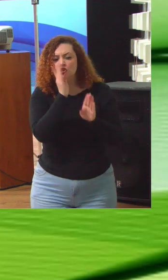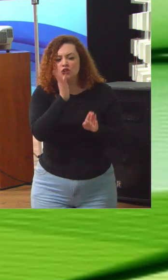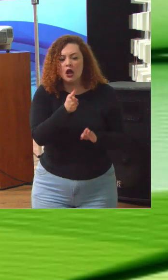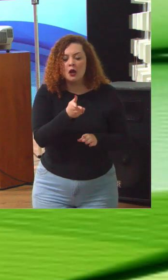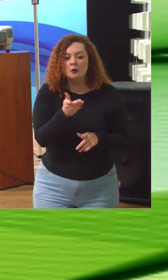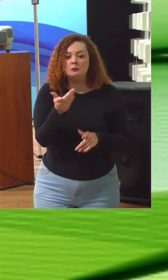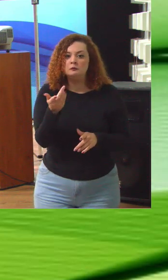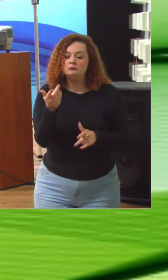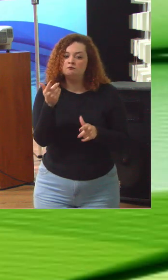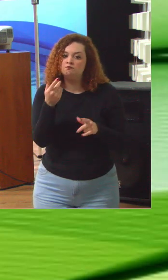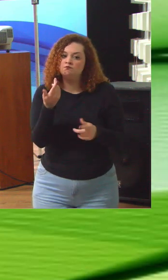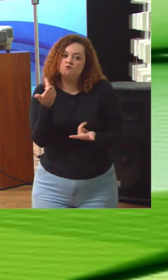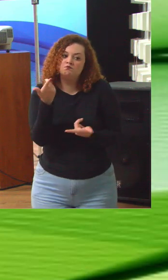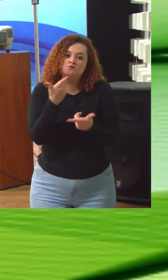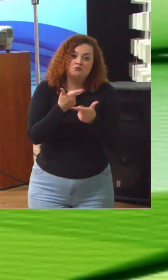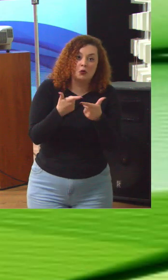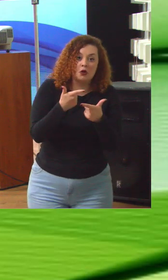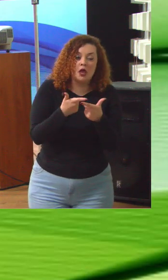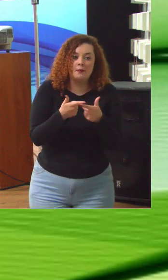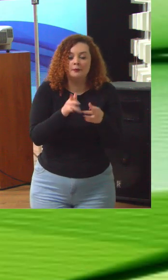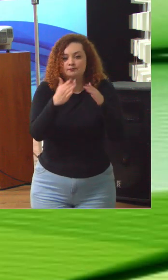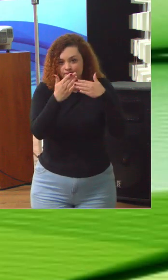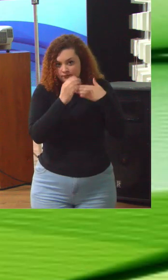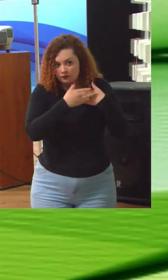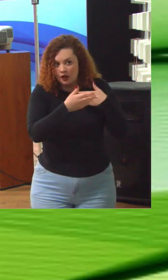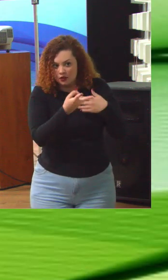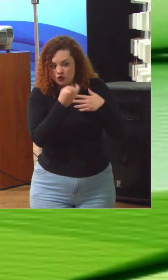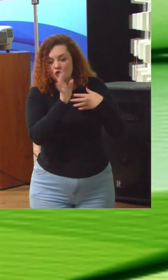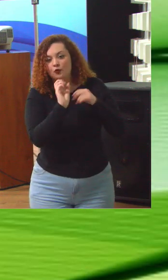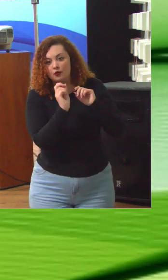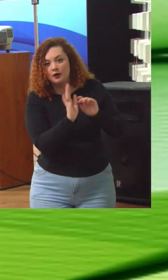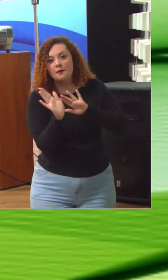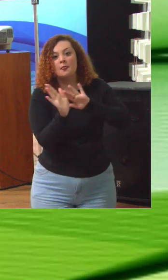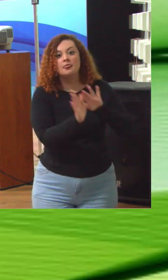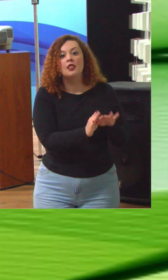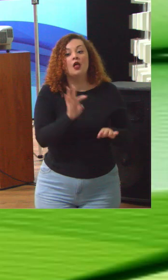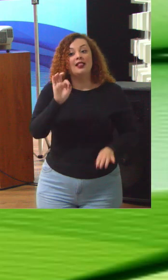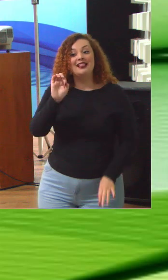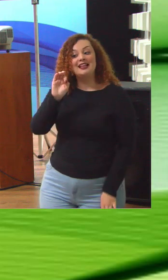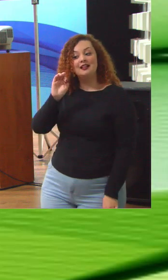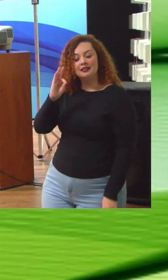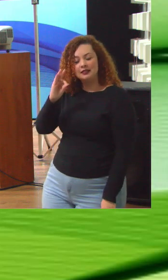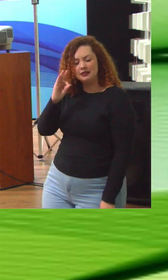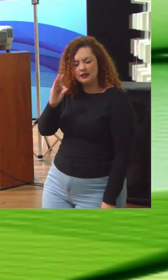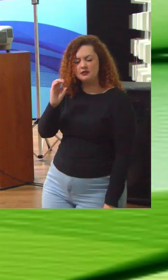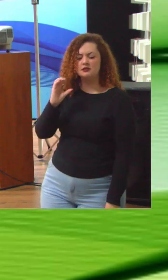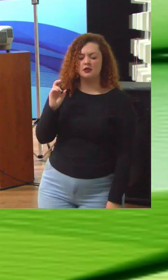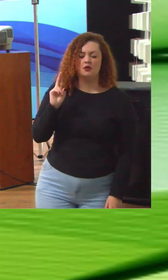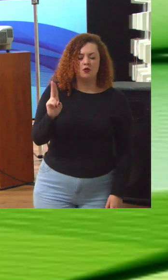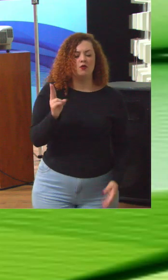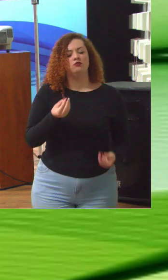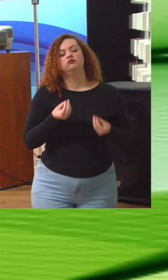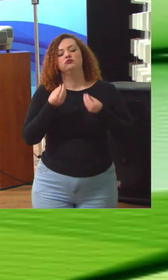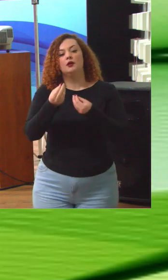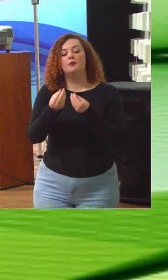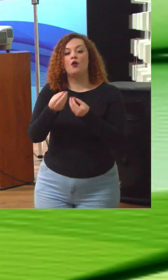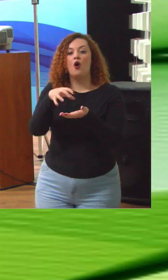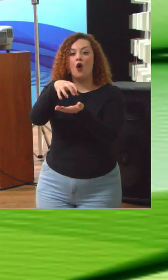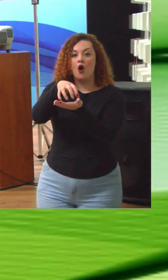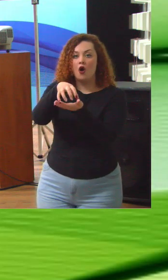gargalo, o Tribunal de Contas encaminha para os chamados órgãos governantes superiores,